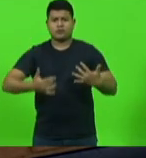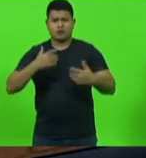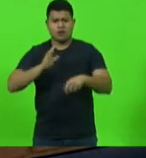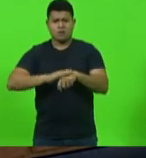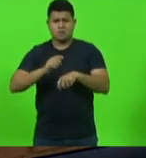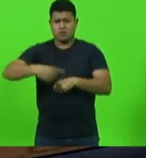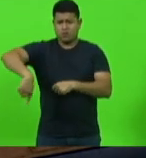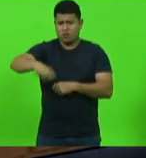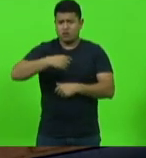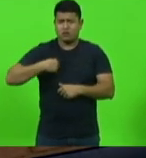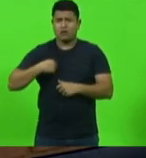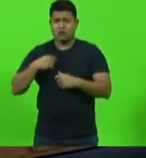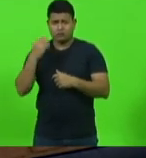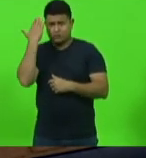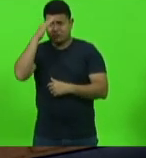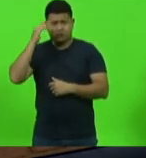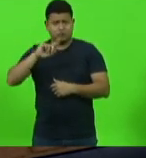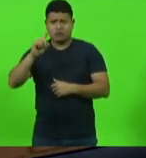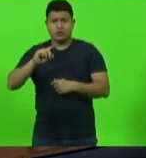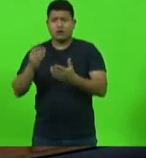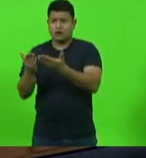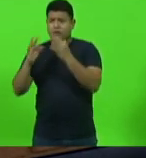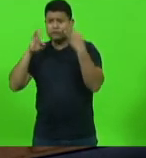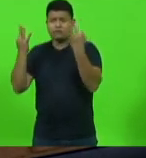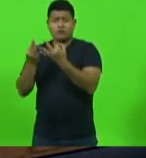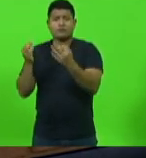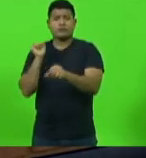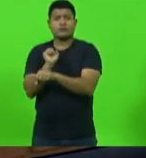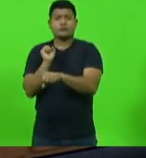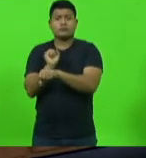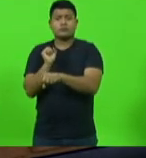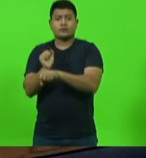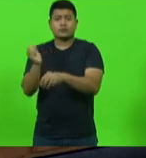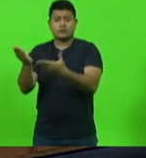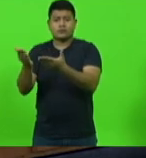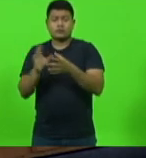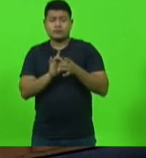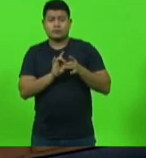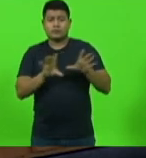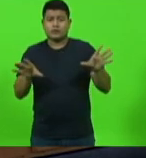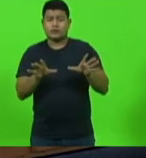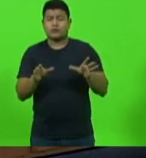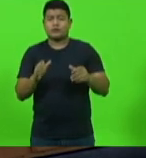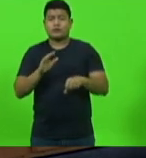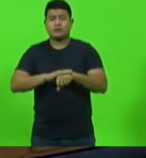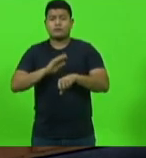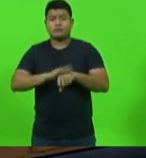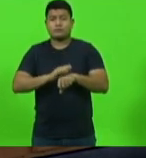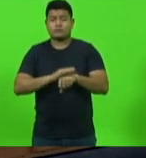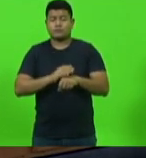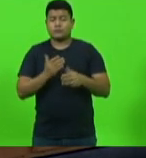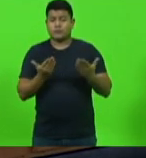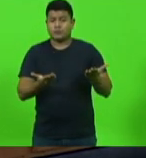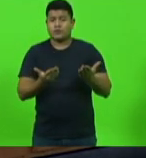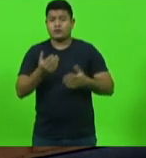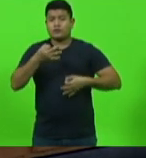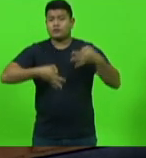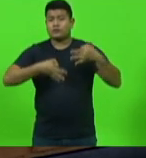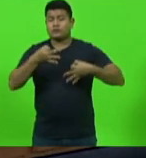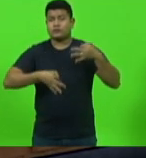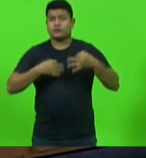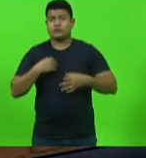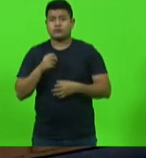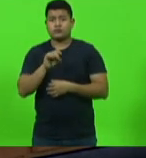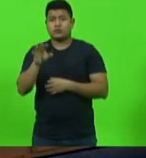estão lá na expectativa agora de uma autorização através de uma liminar que esses atletas possam competir. Apenas só esclarecendo, eram